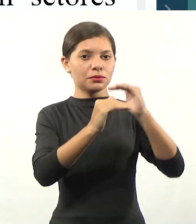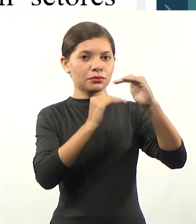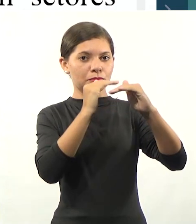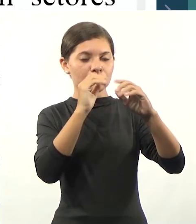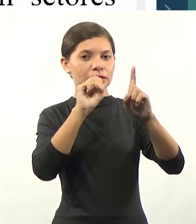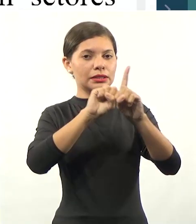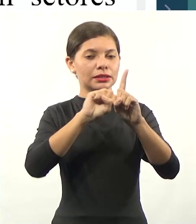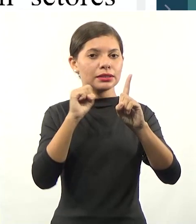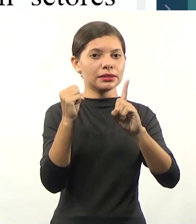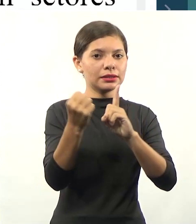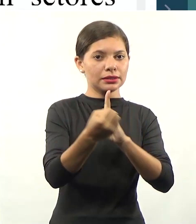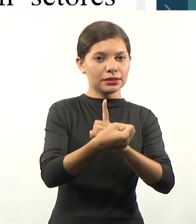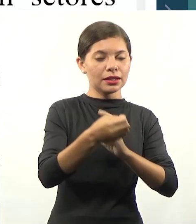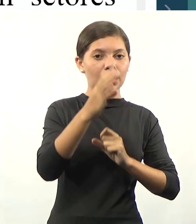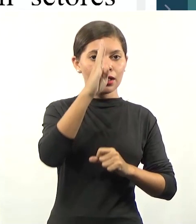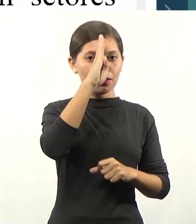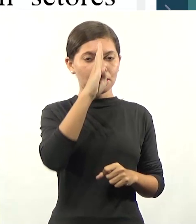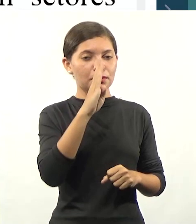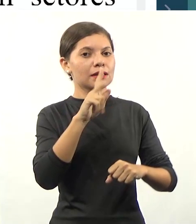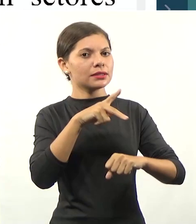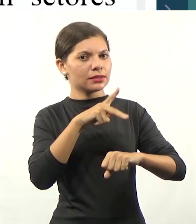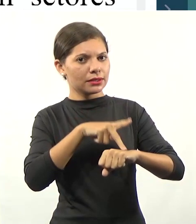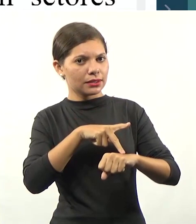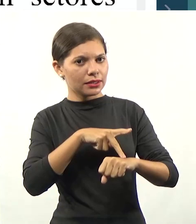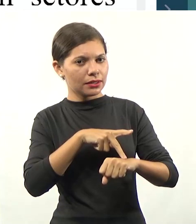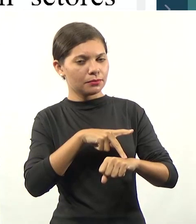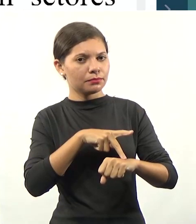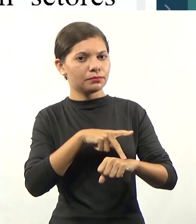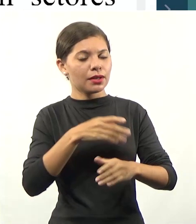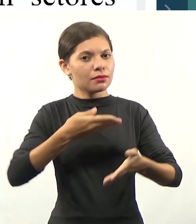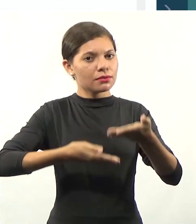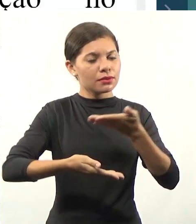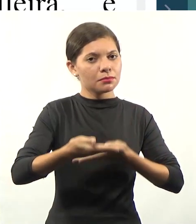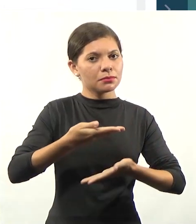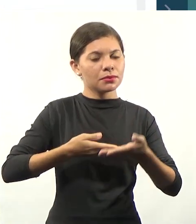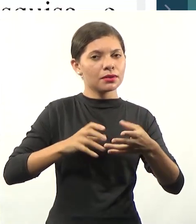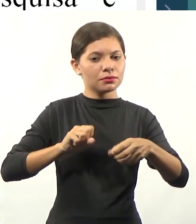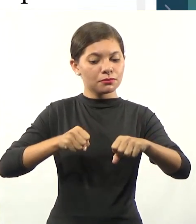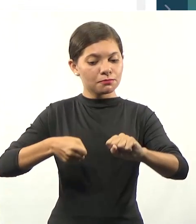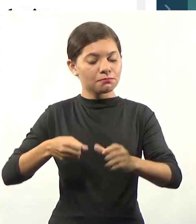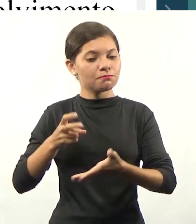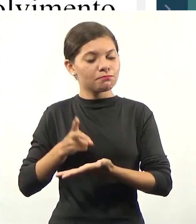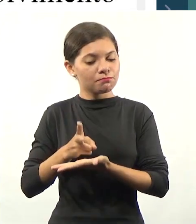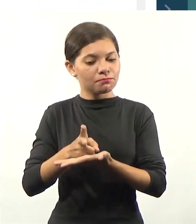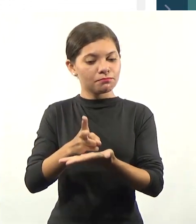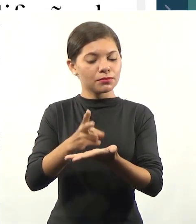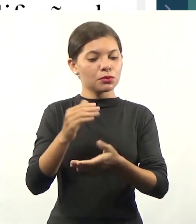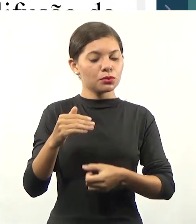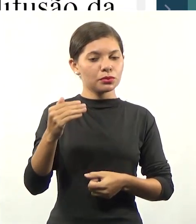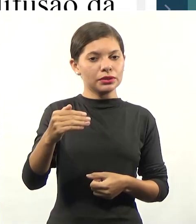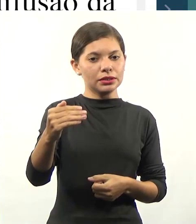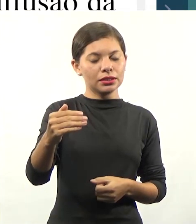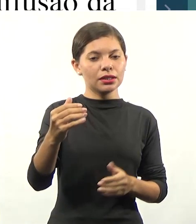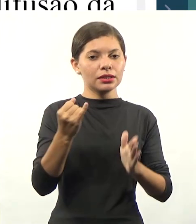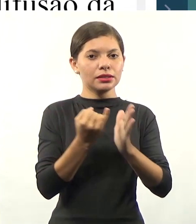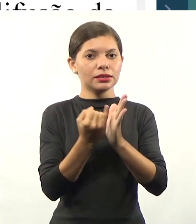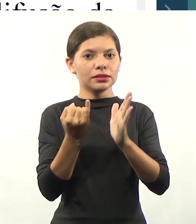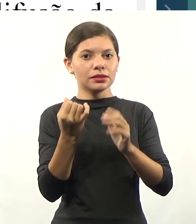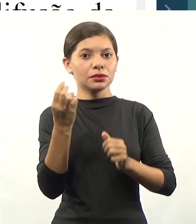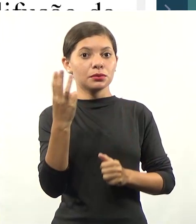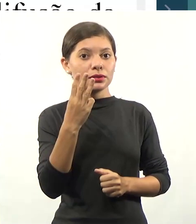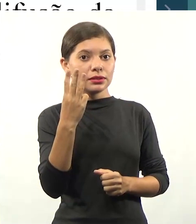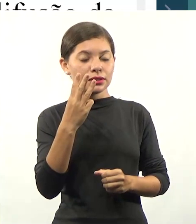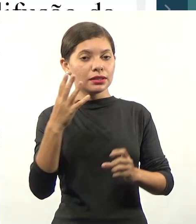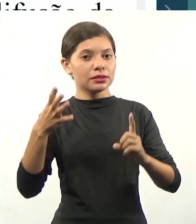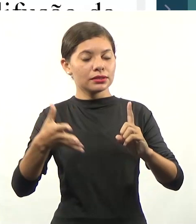sociedade brasileira e colaborar na sua formação contínua. Inciso 3. Incentivar o trabalho